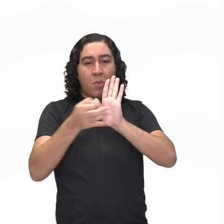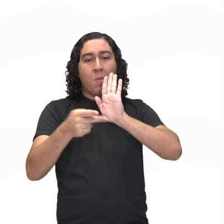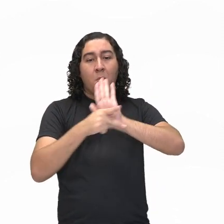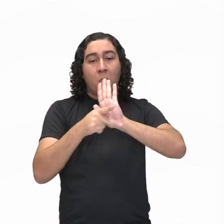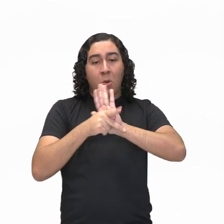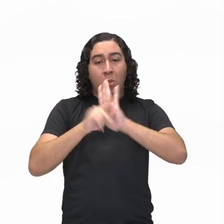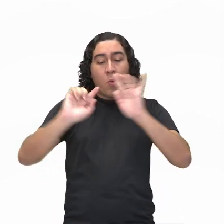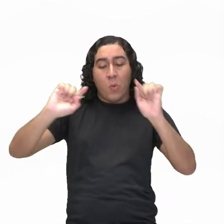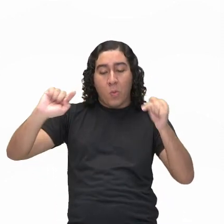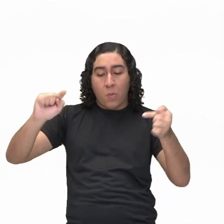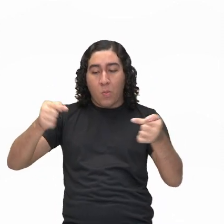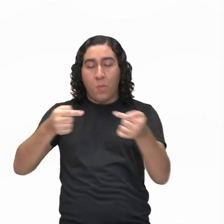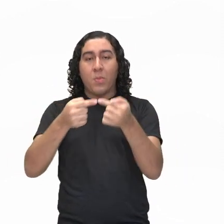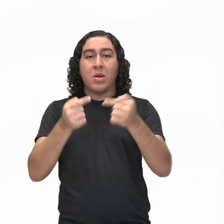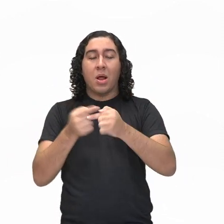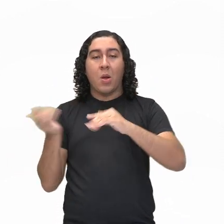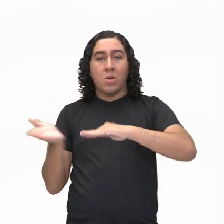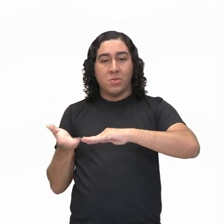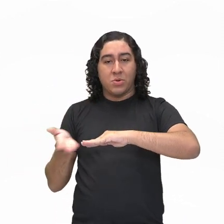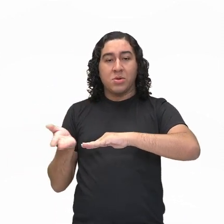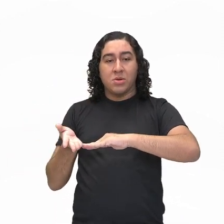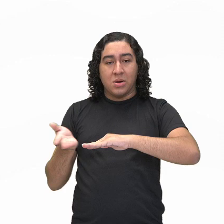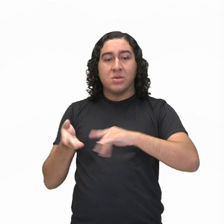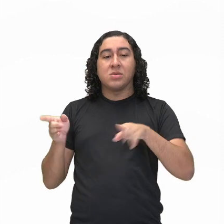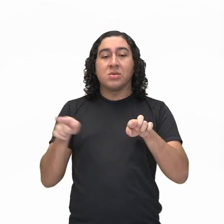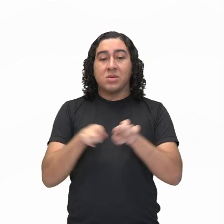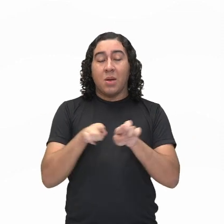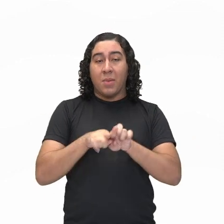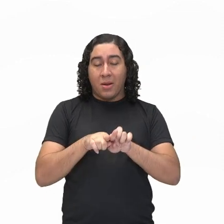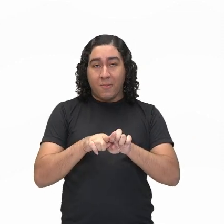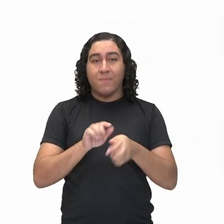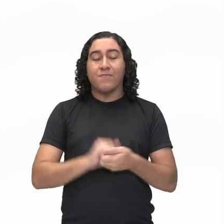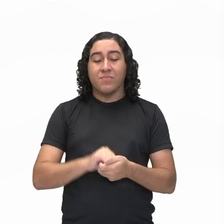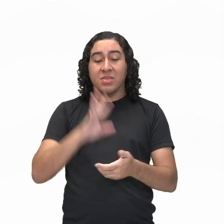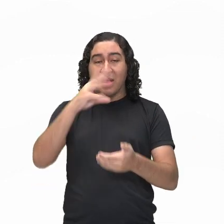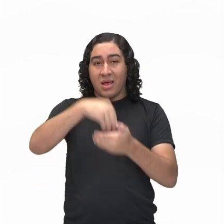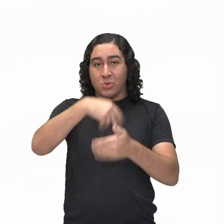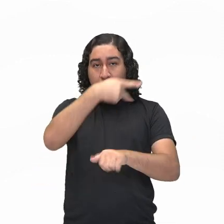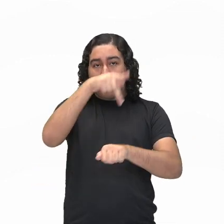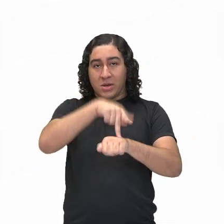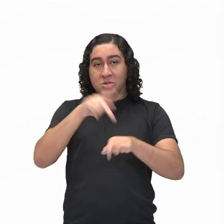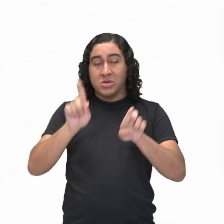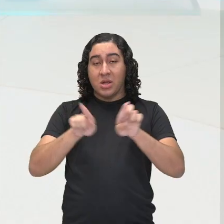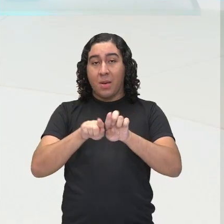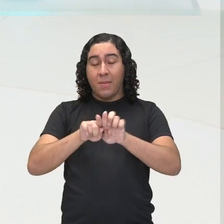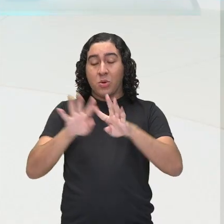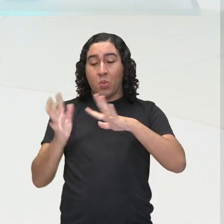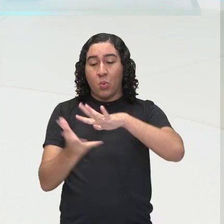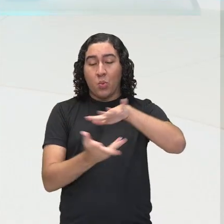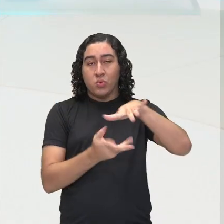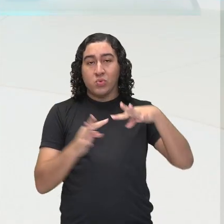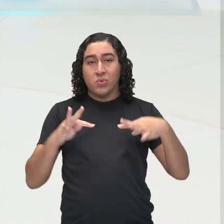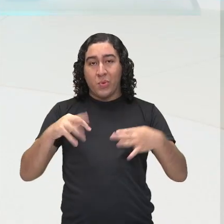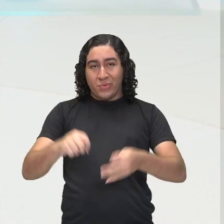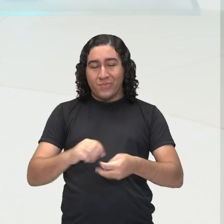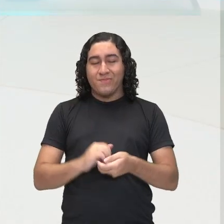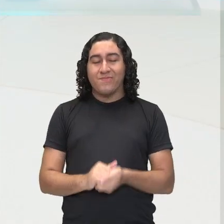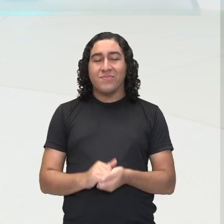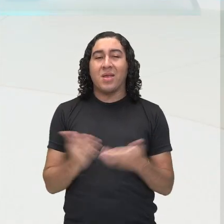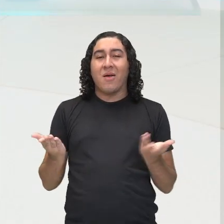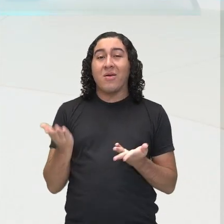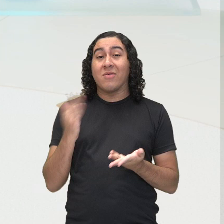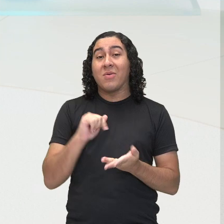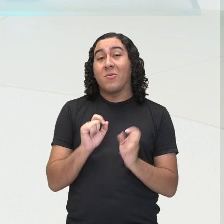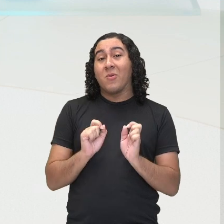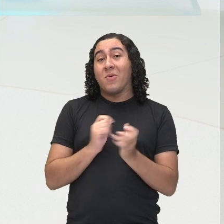na contemporaneidade em nível nacional e internacional. E agora vamos